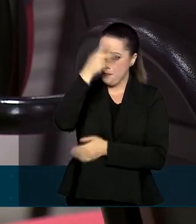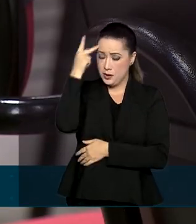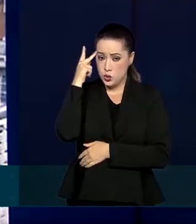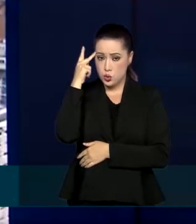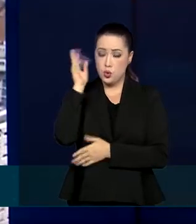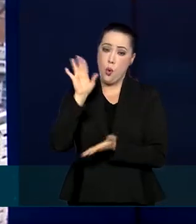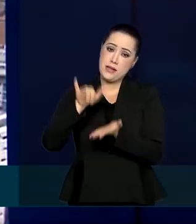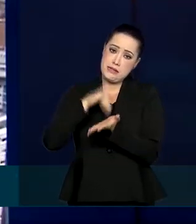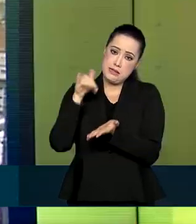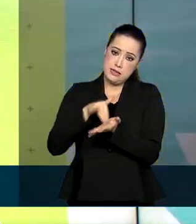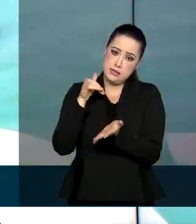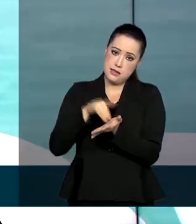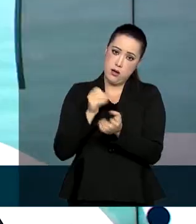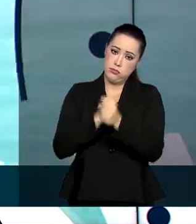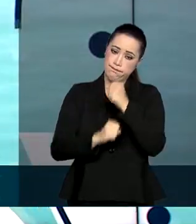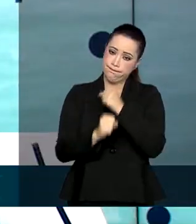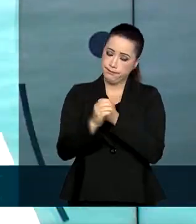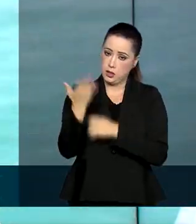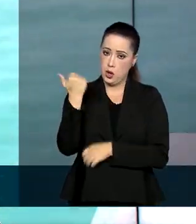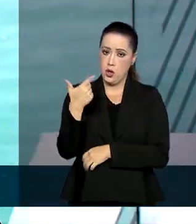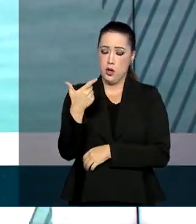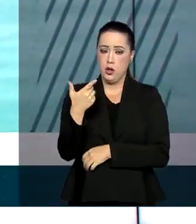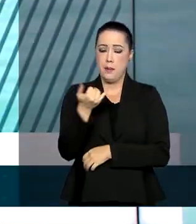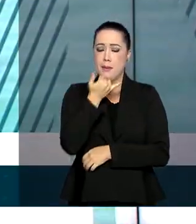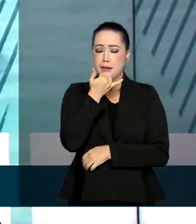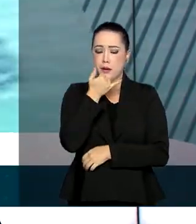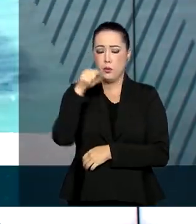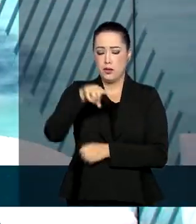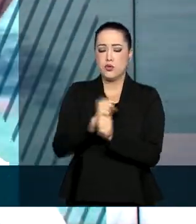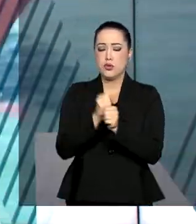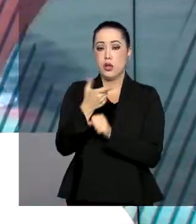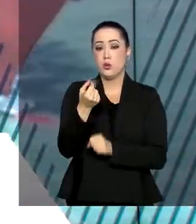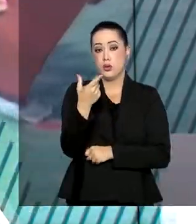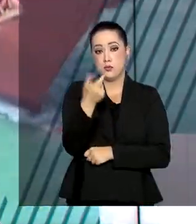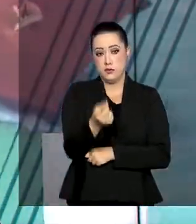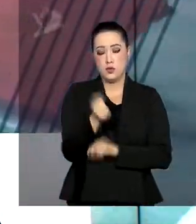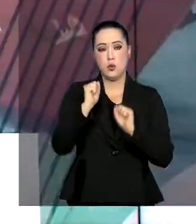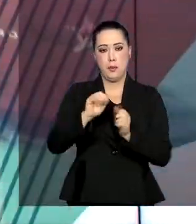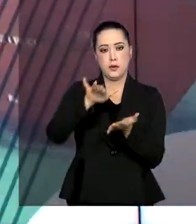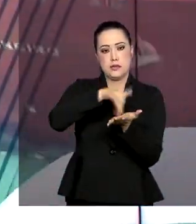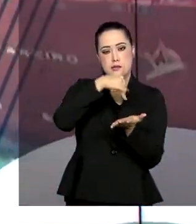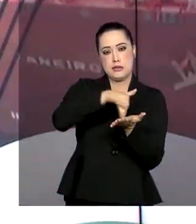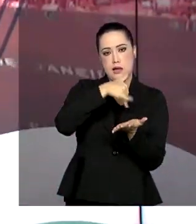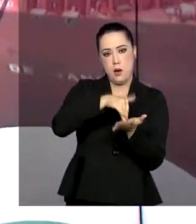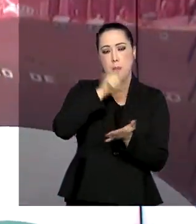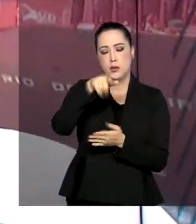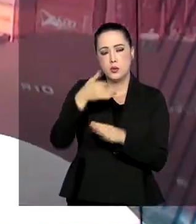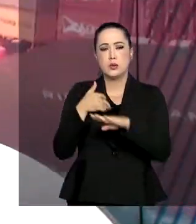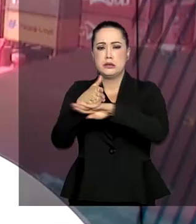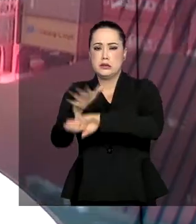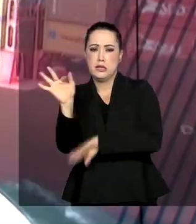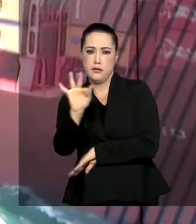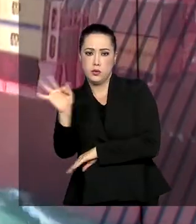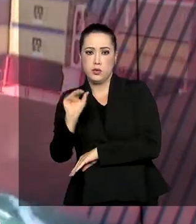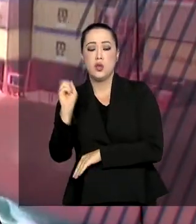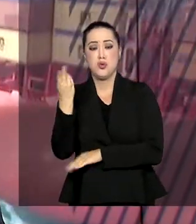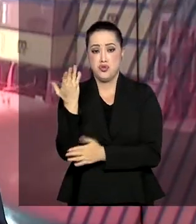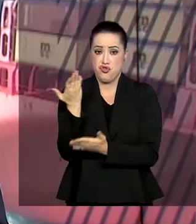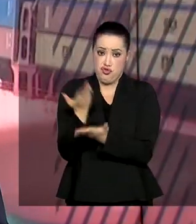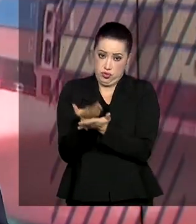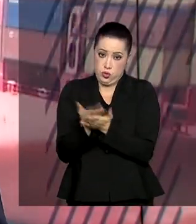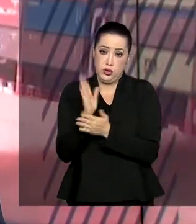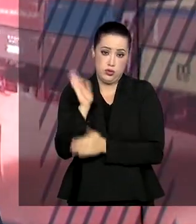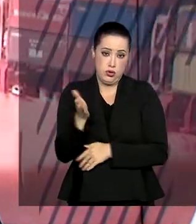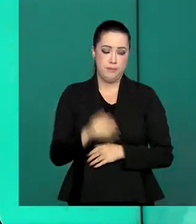edições dos processos seletivos regulares de 2020. Pode se inscrever quem quer começar uma graduação ou quem já está estudando.